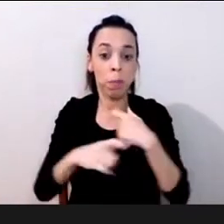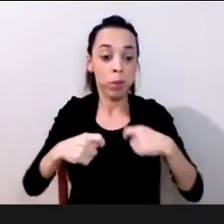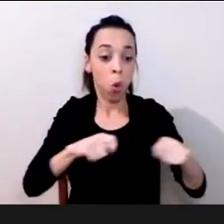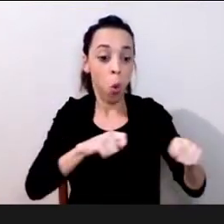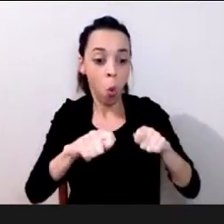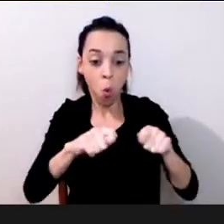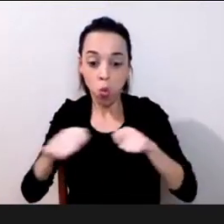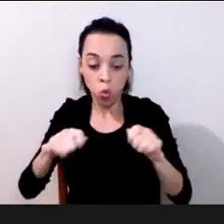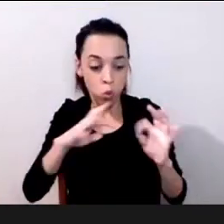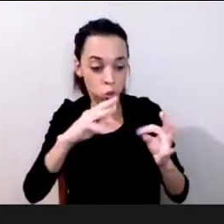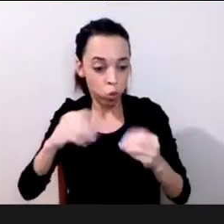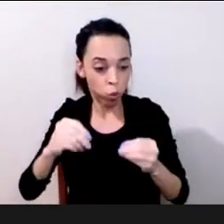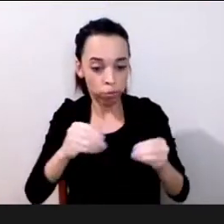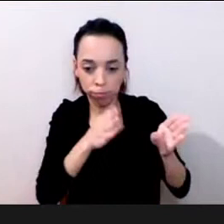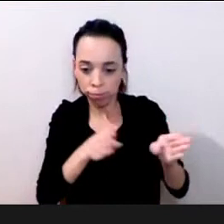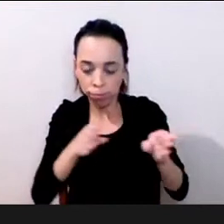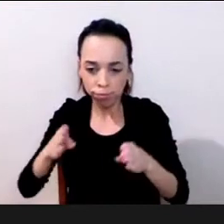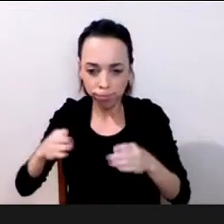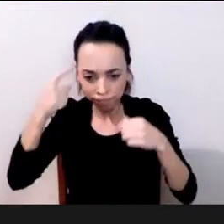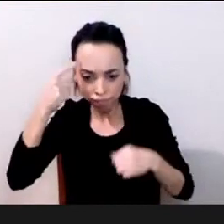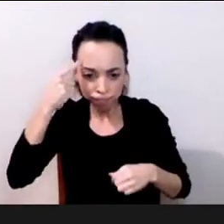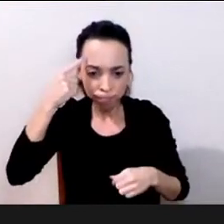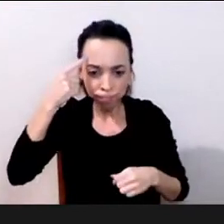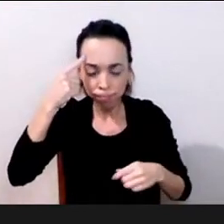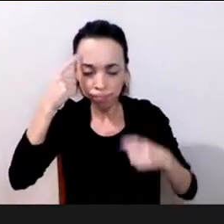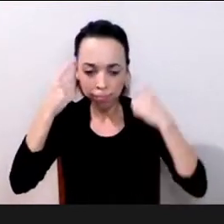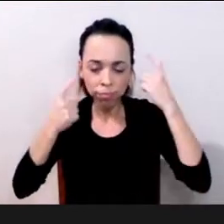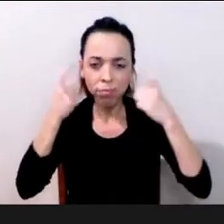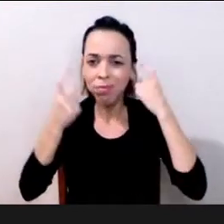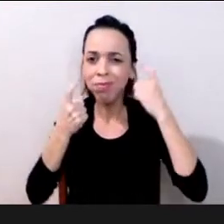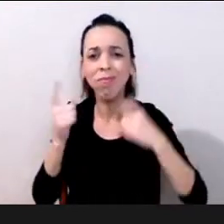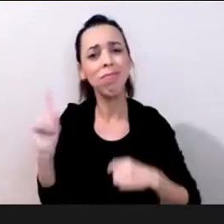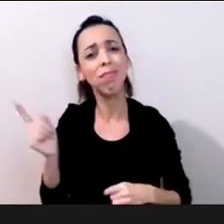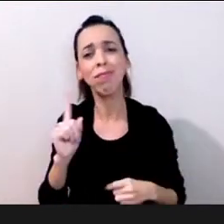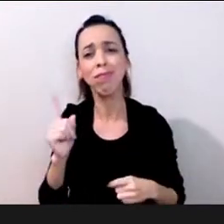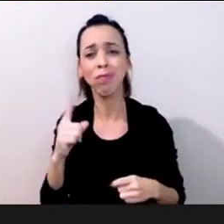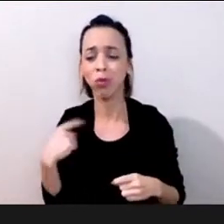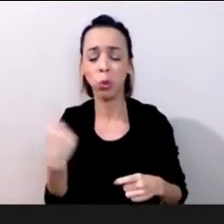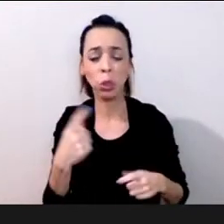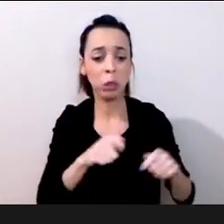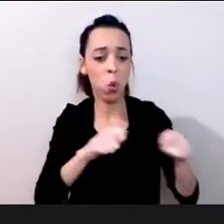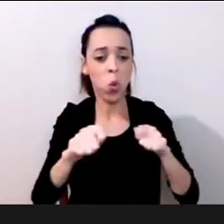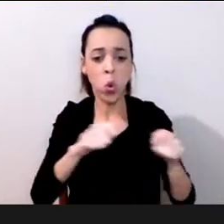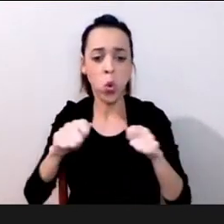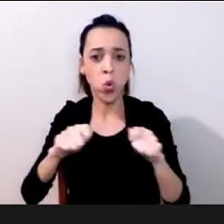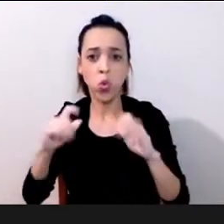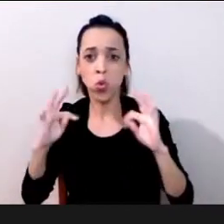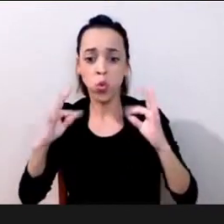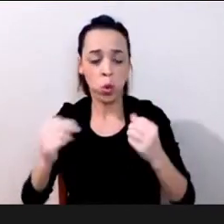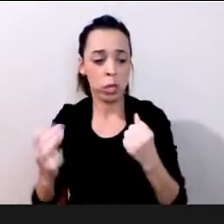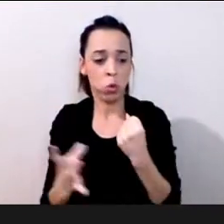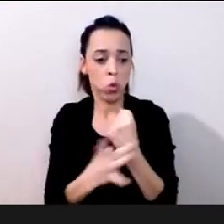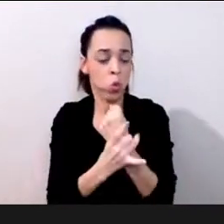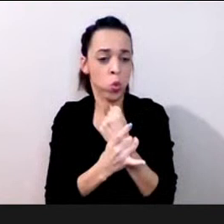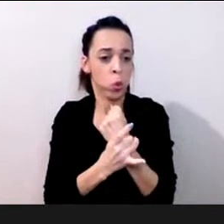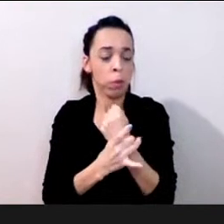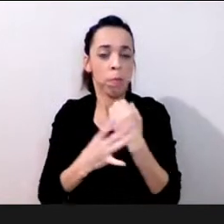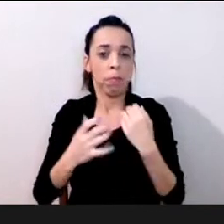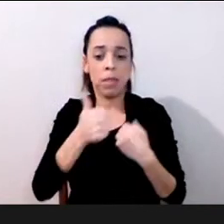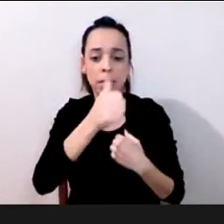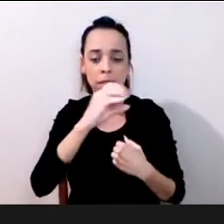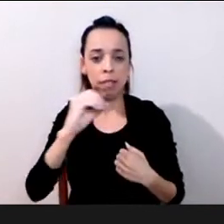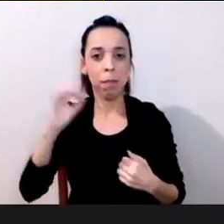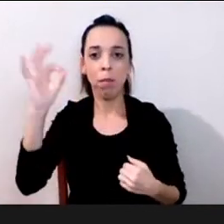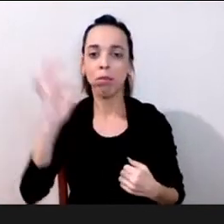é do novo tempo também né eu acho que faz parte desse novo contexto não tem segurança a incerteza está aí né assim